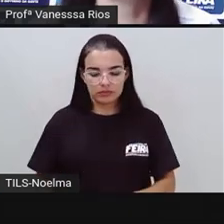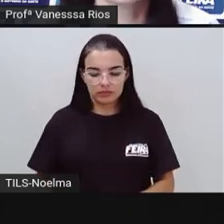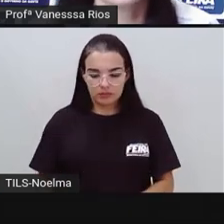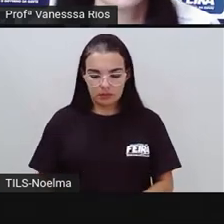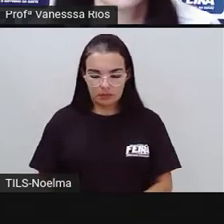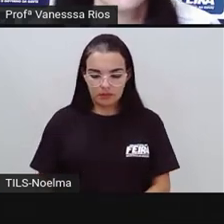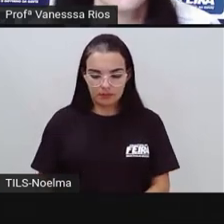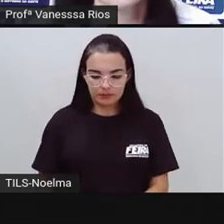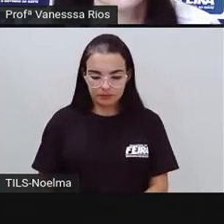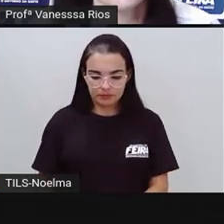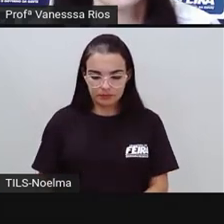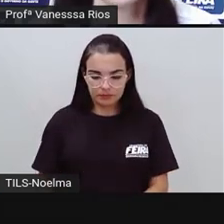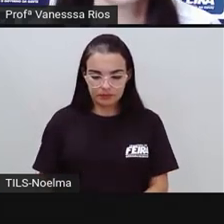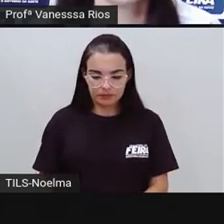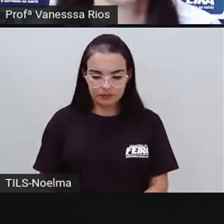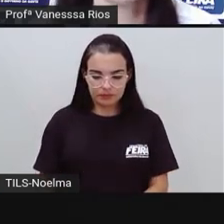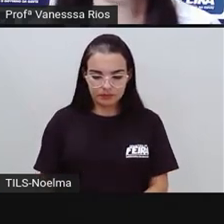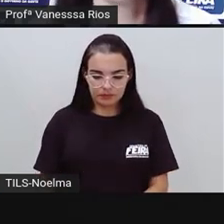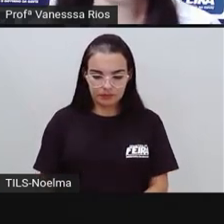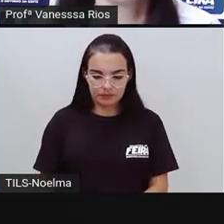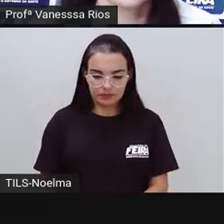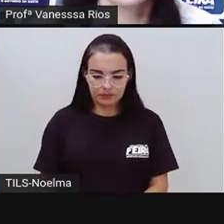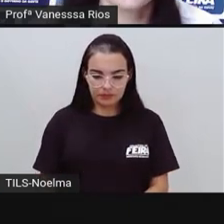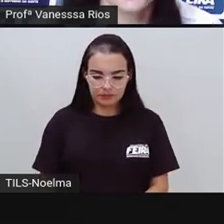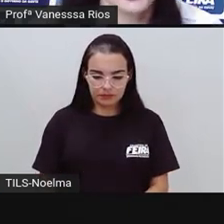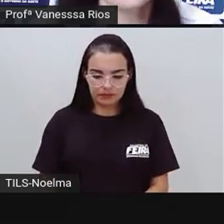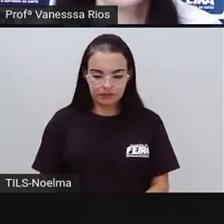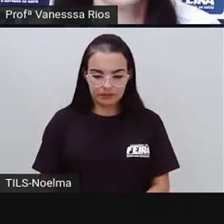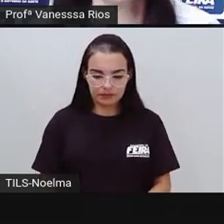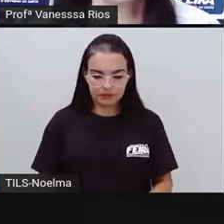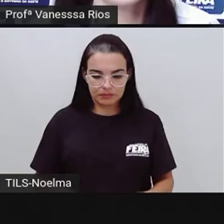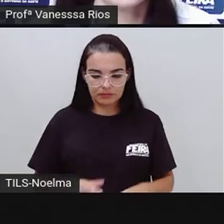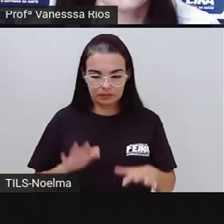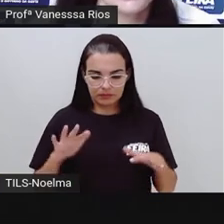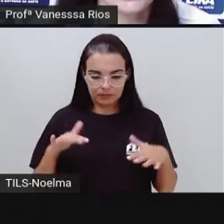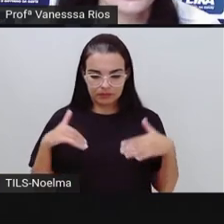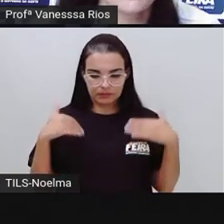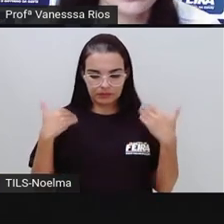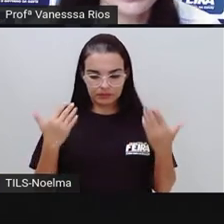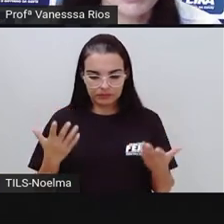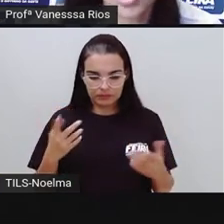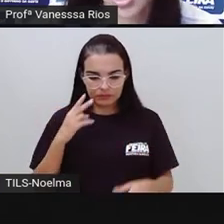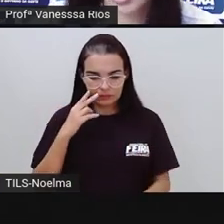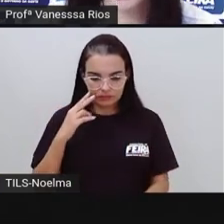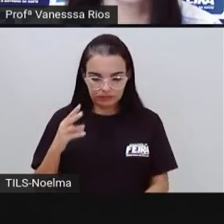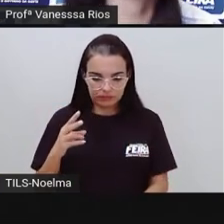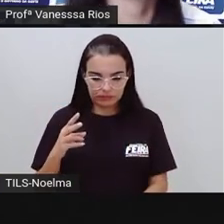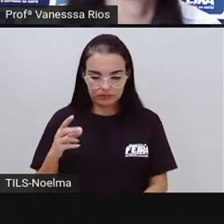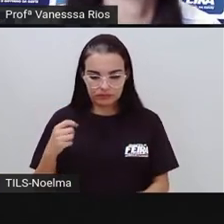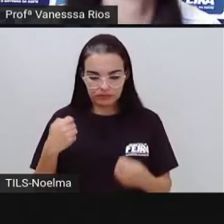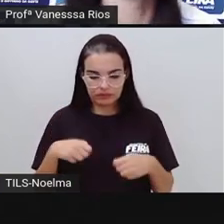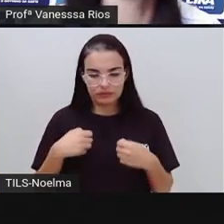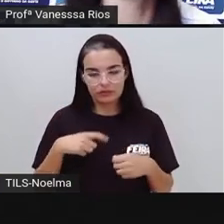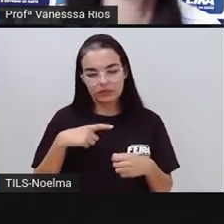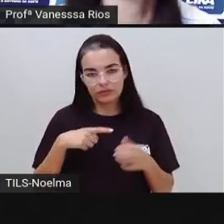perguntas a serem feitas, a serem realizadas pelo entrevistador.